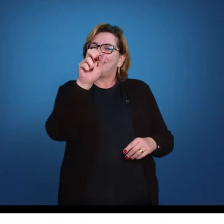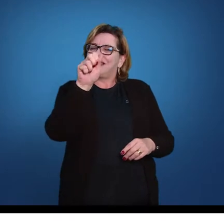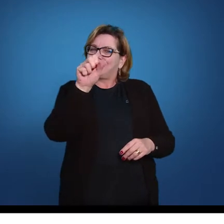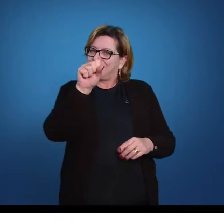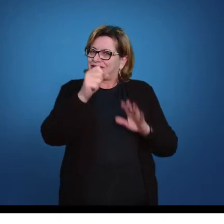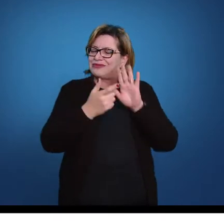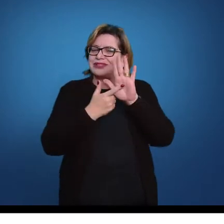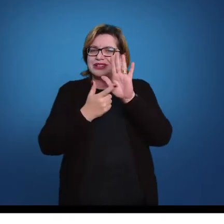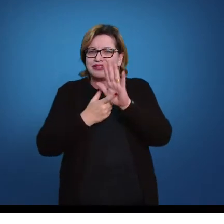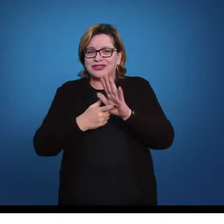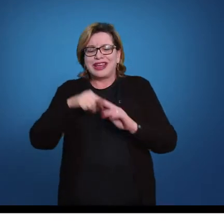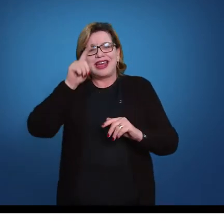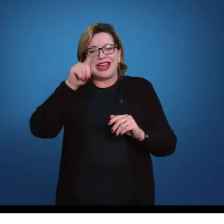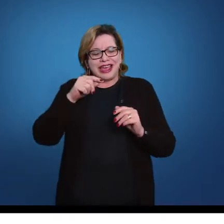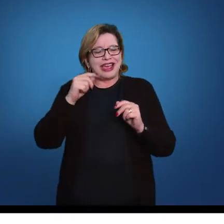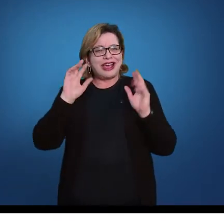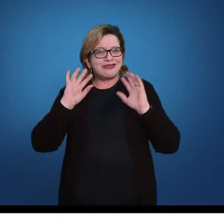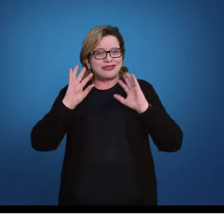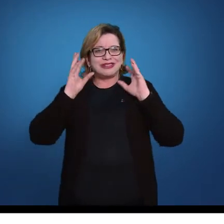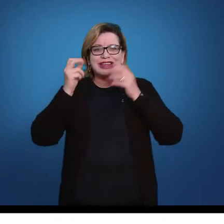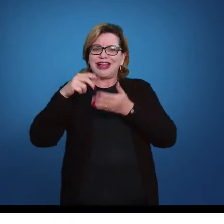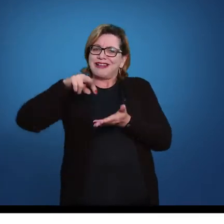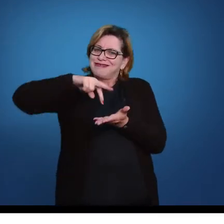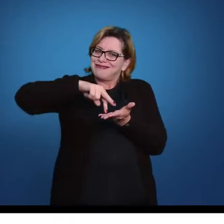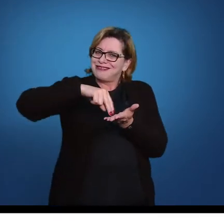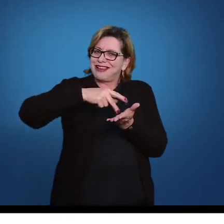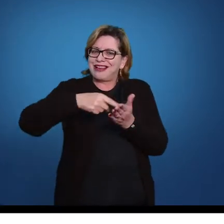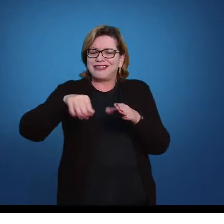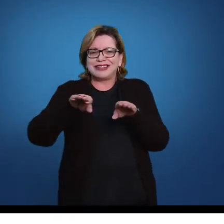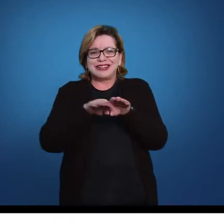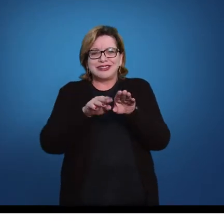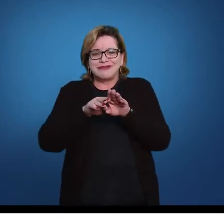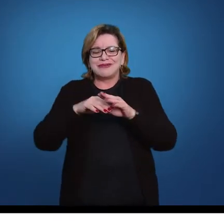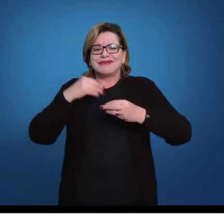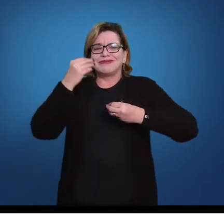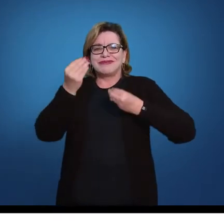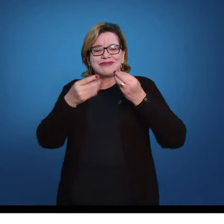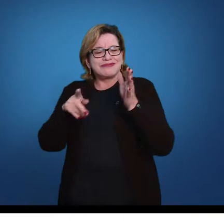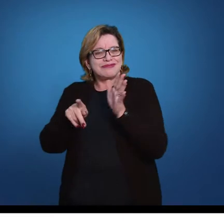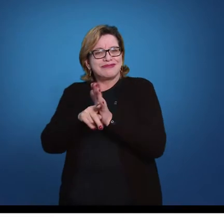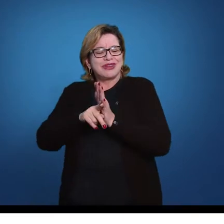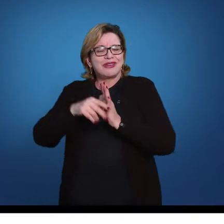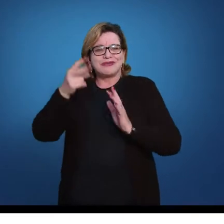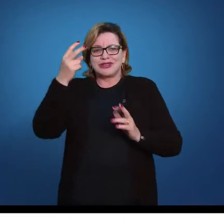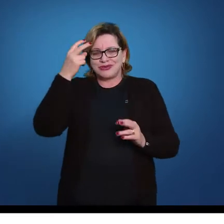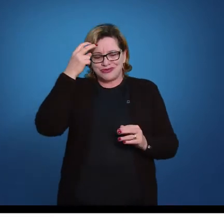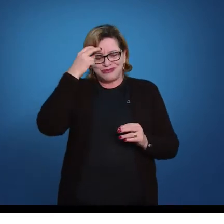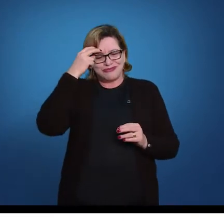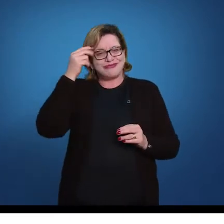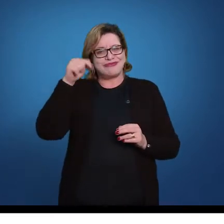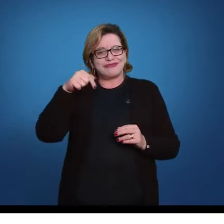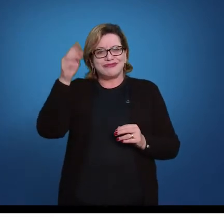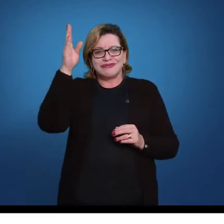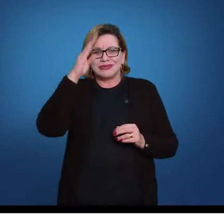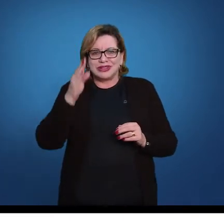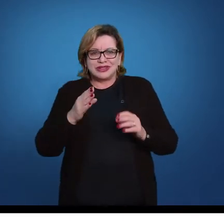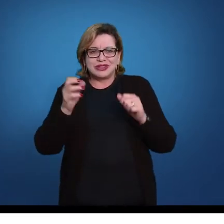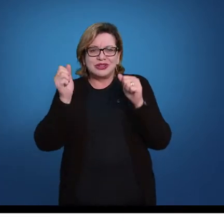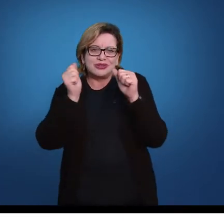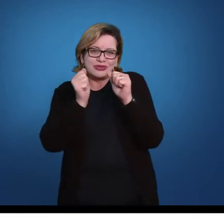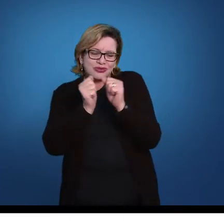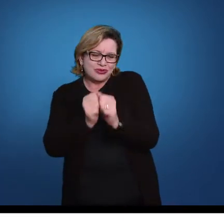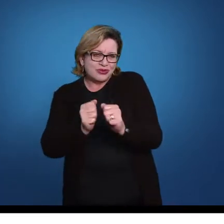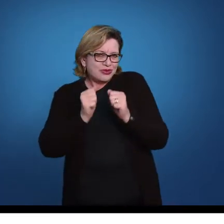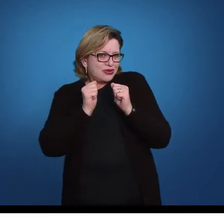as tramas, os bailes e danças que compunham parte do cotidiano cultural da época e, junto a